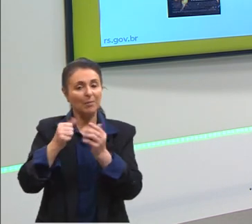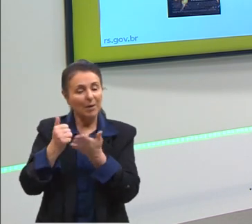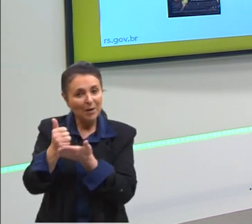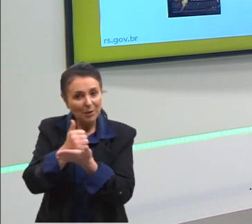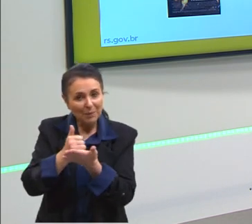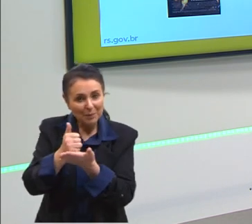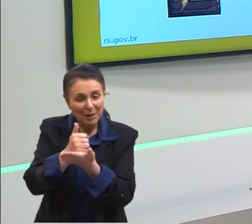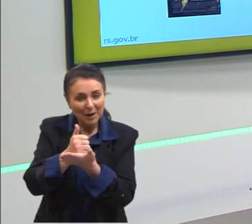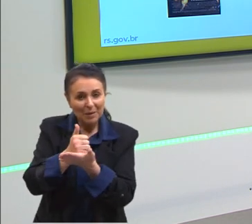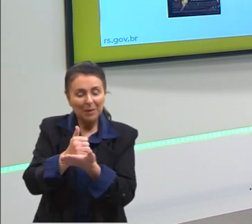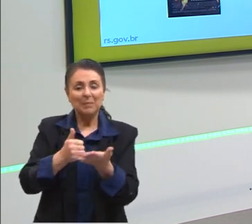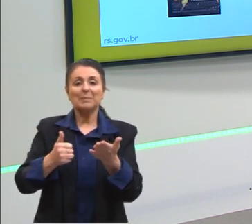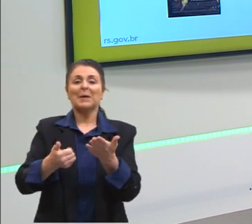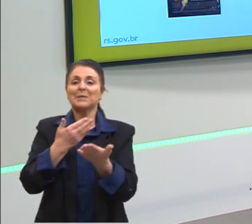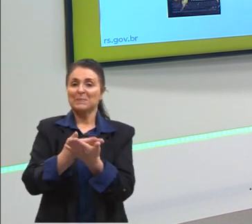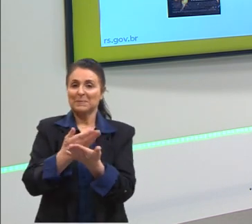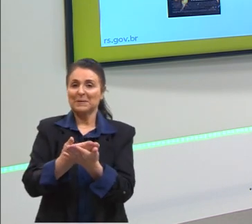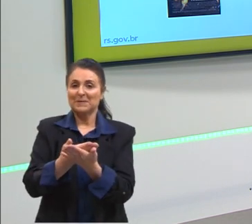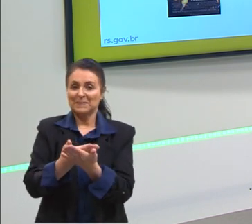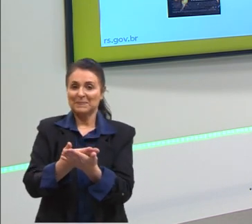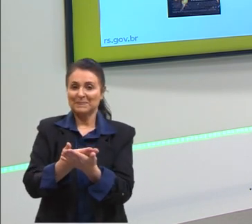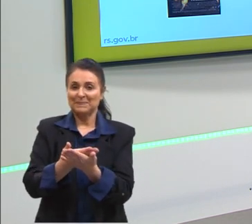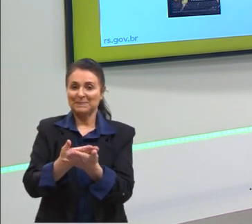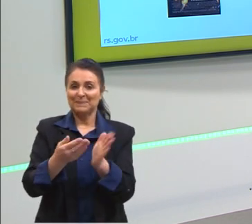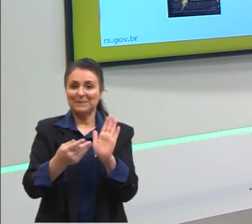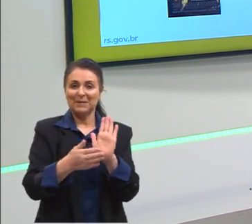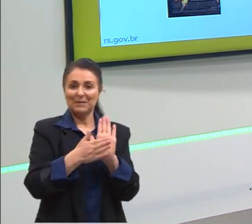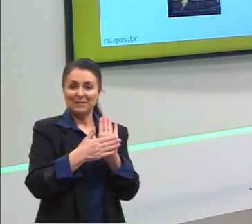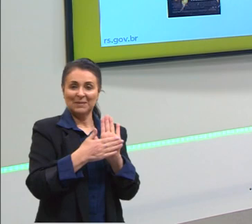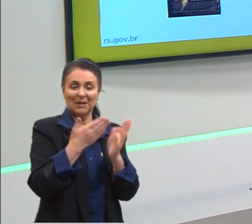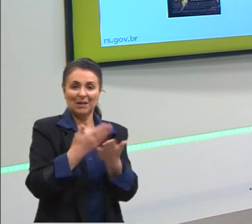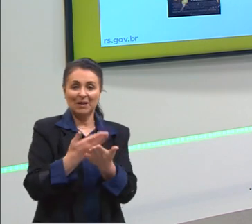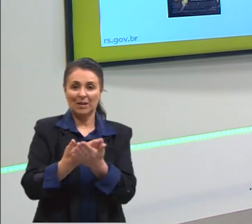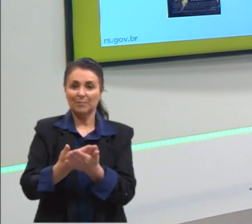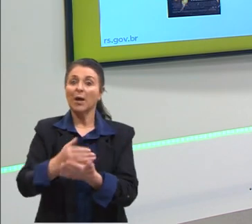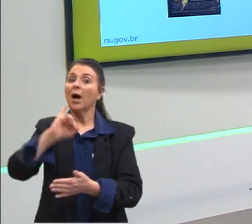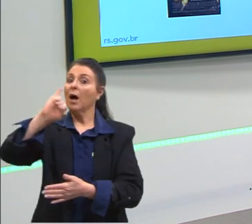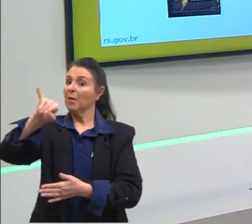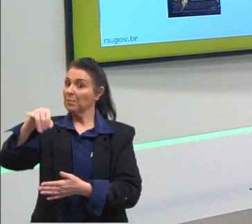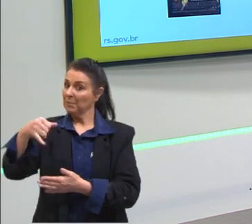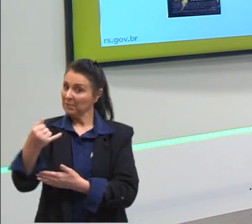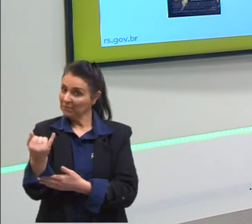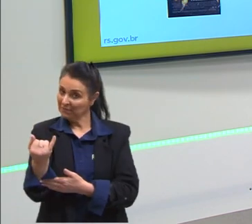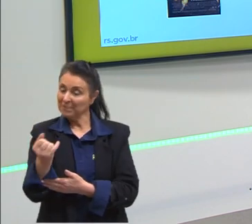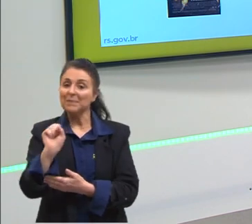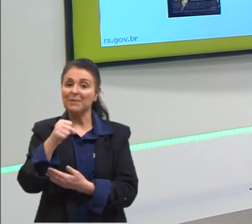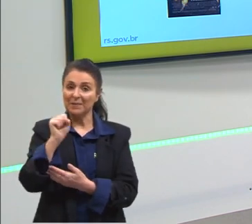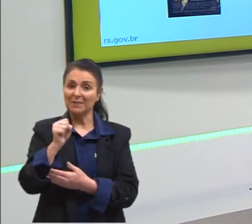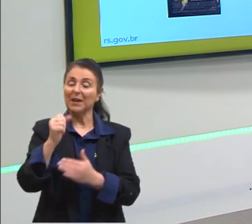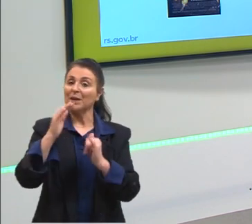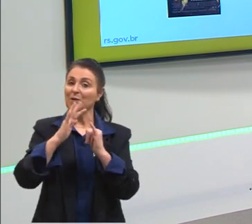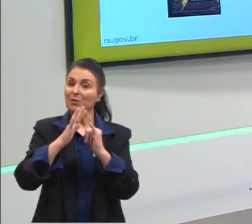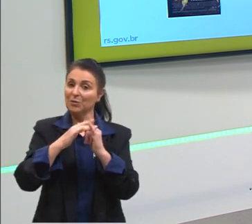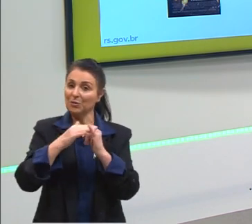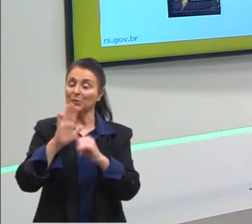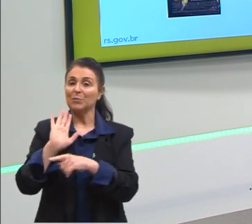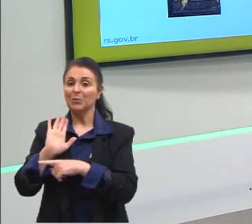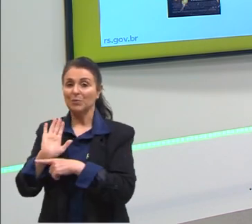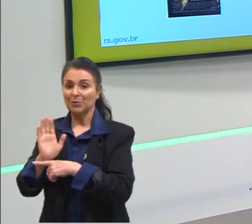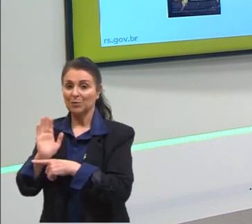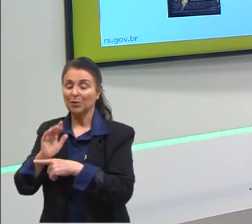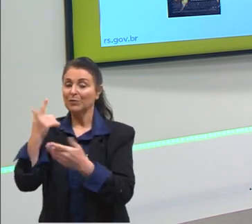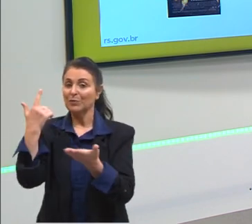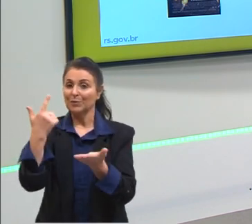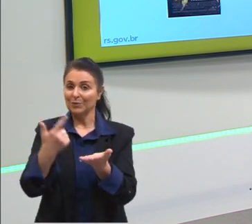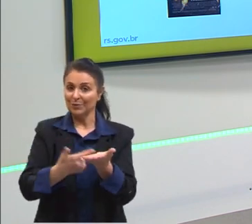a nossa preparação das aulas aqui. Certo? Então, faça um bom proveito do YouTube, filme e